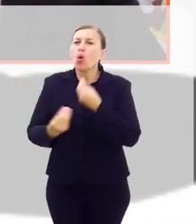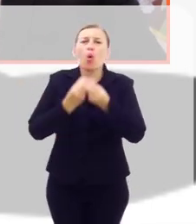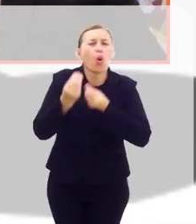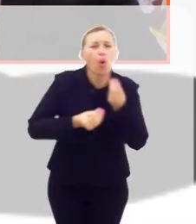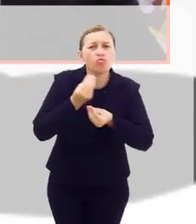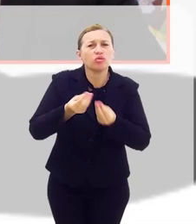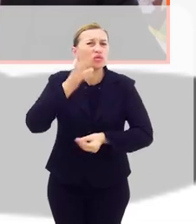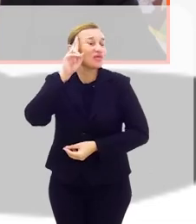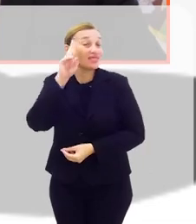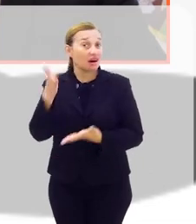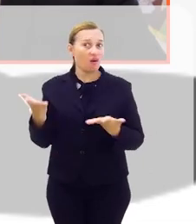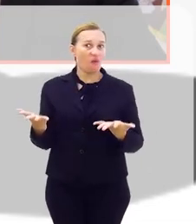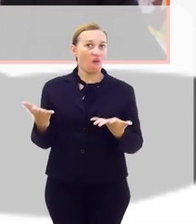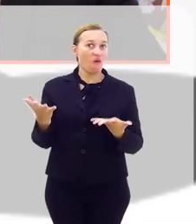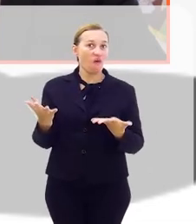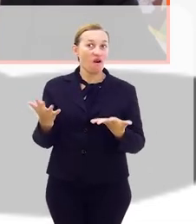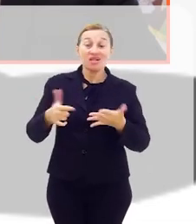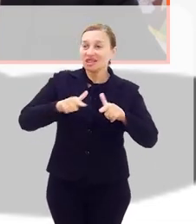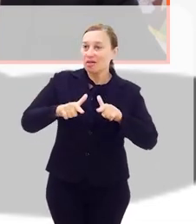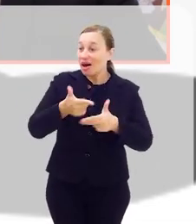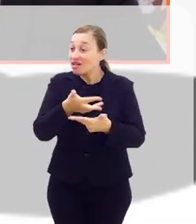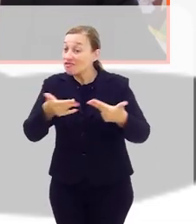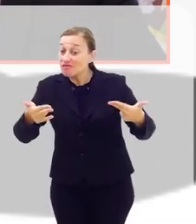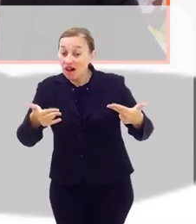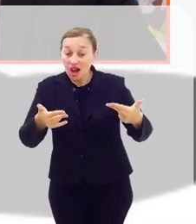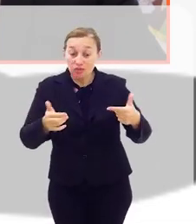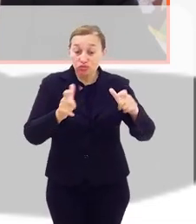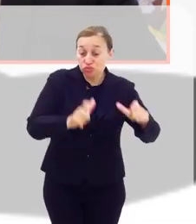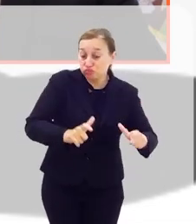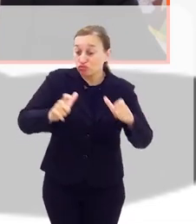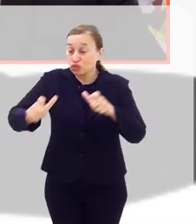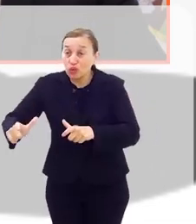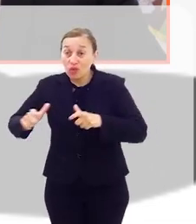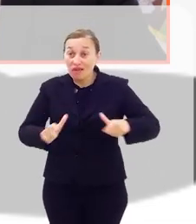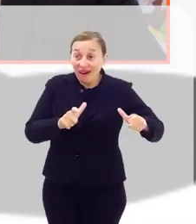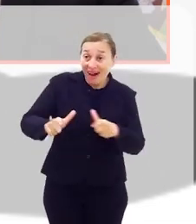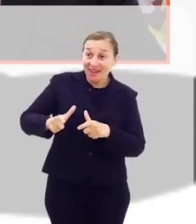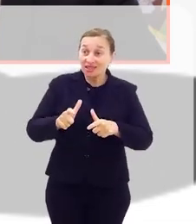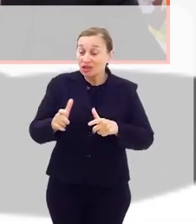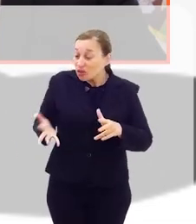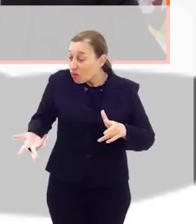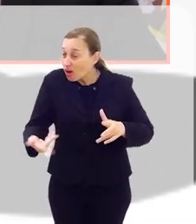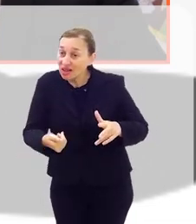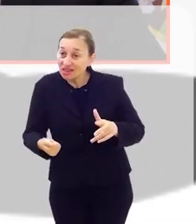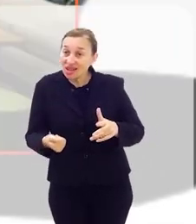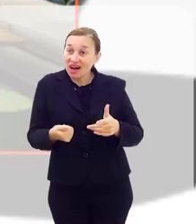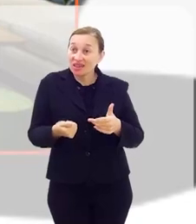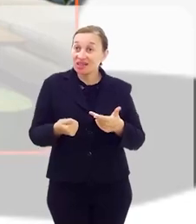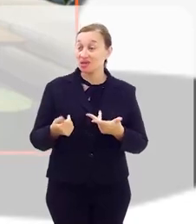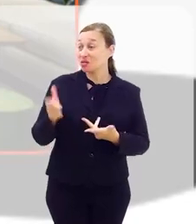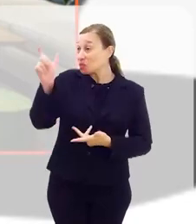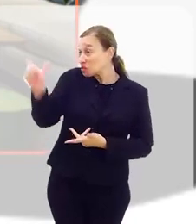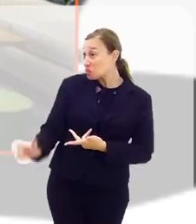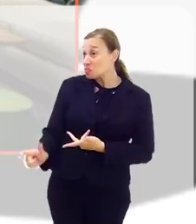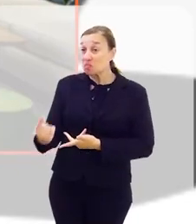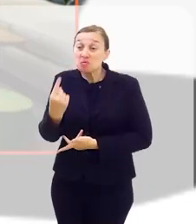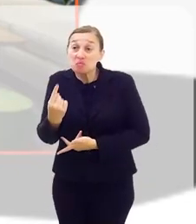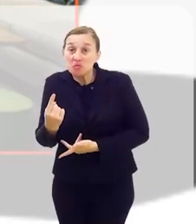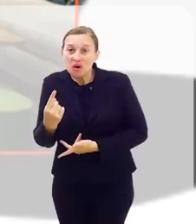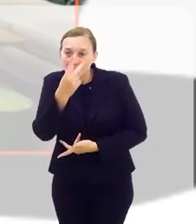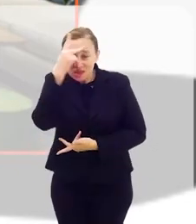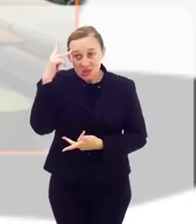atua em tantas frentes, com tanta capilaridade, sendo uma pessoa,